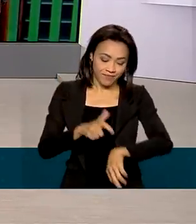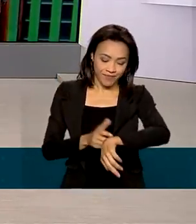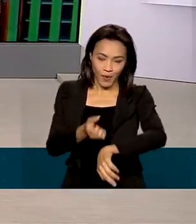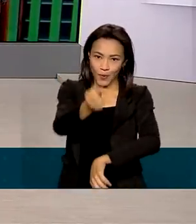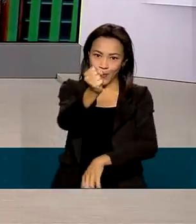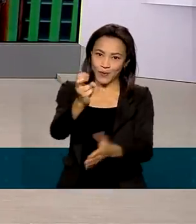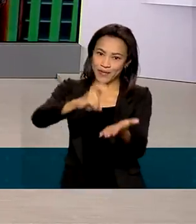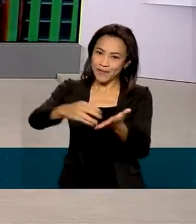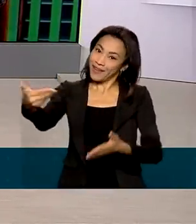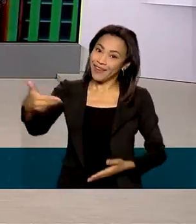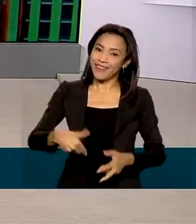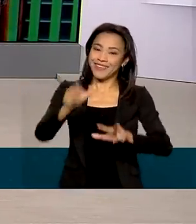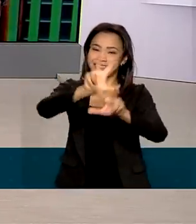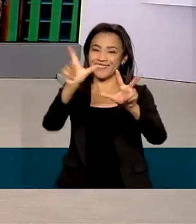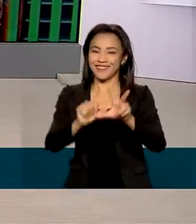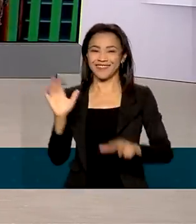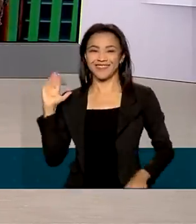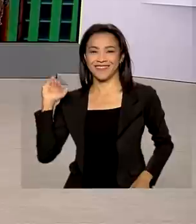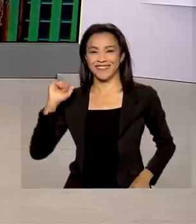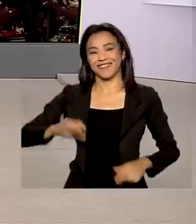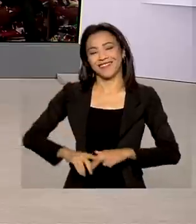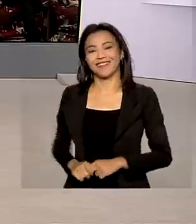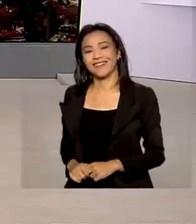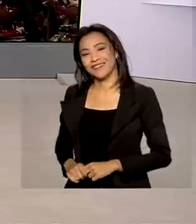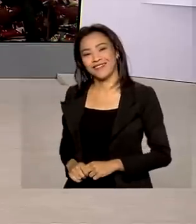8 da manhã, aqui no Brasil em Dia. Tchau, tchau!